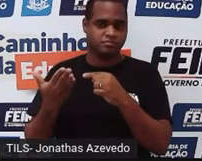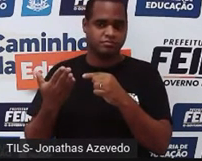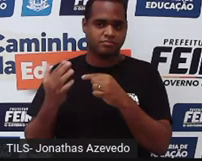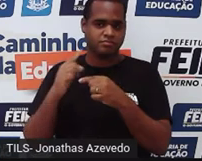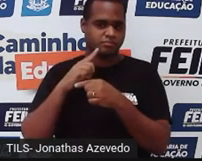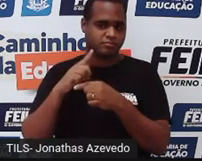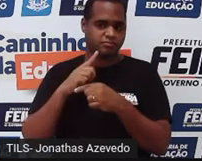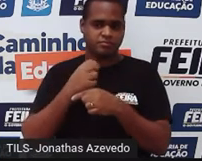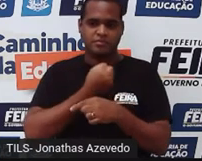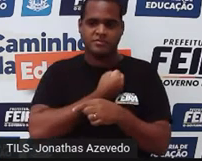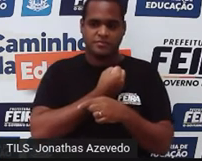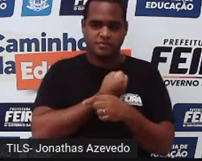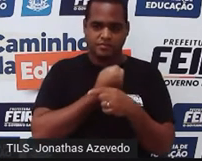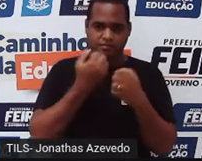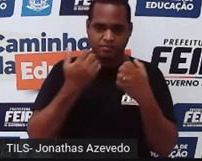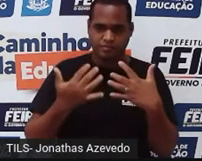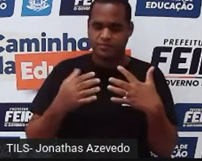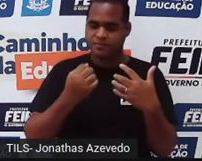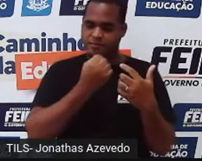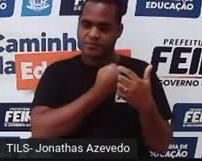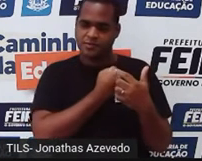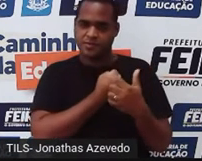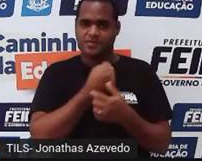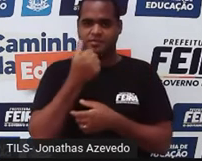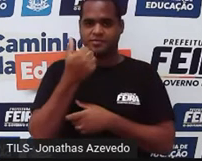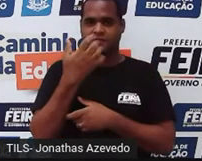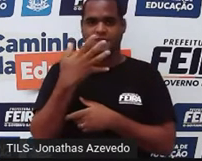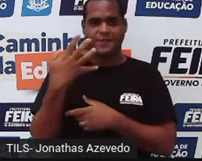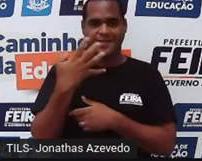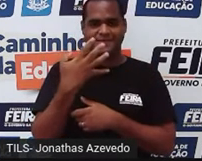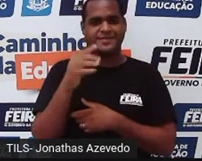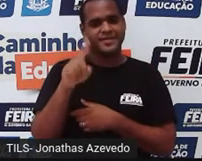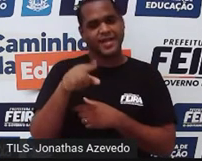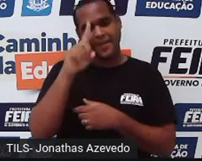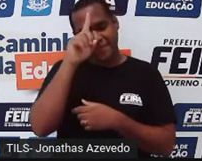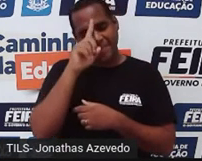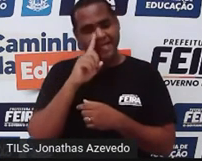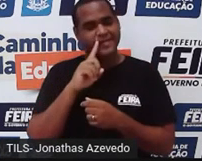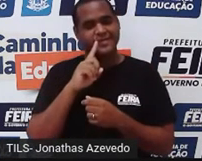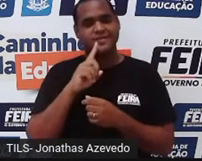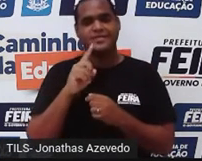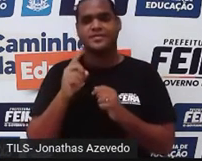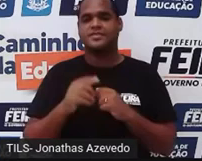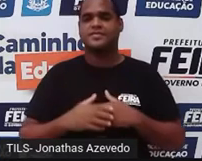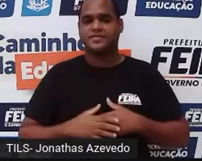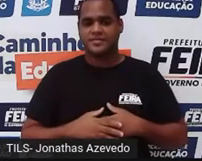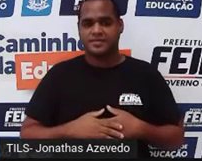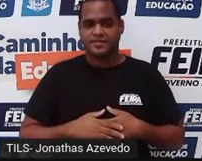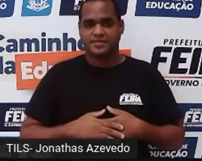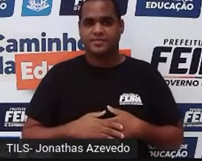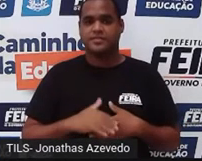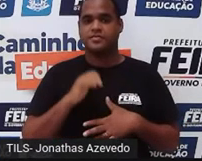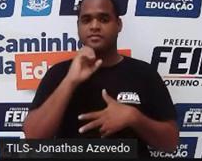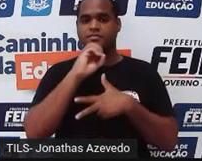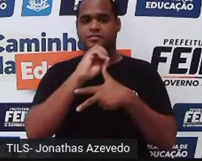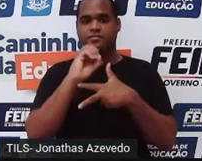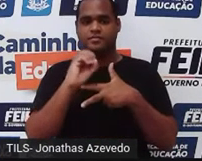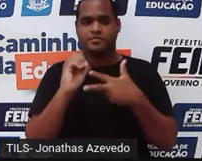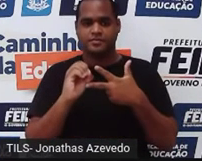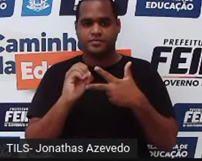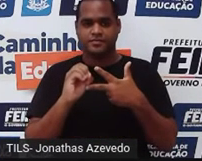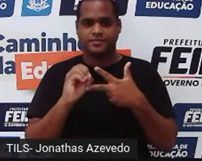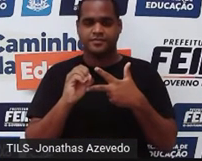Que tinha número, né? O número da questão era a questão 144 e estava no caderno amarelo. Tá bom? Prova do Enem, tá?